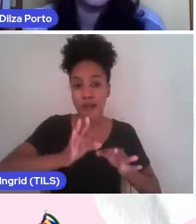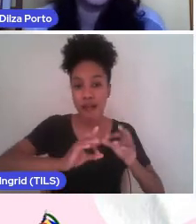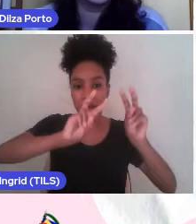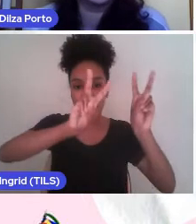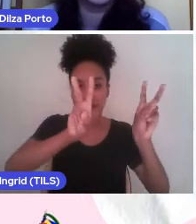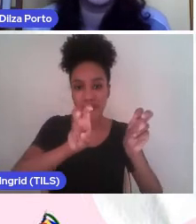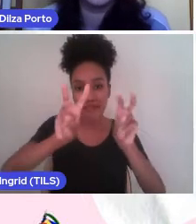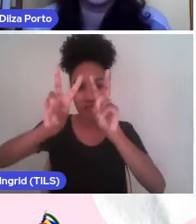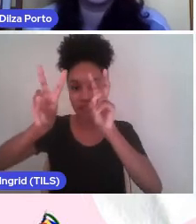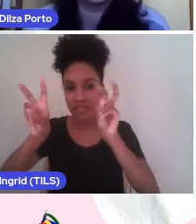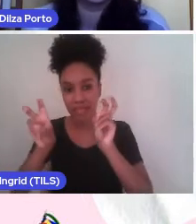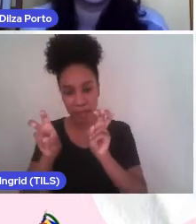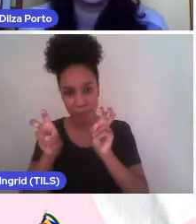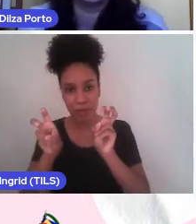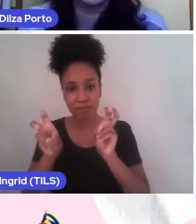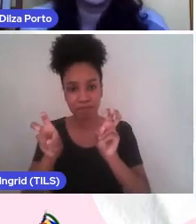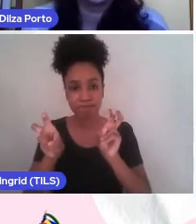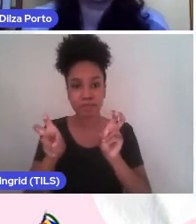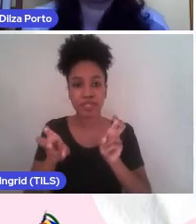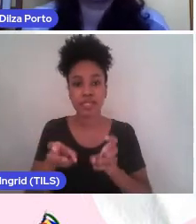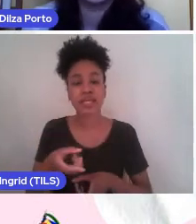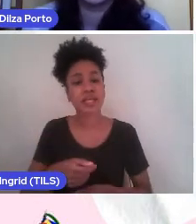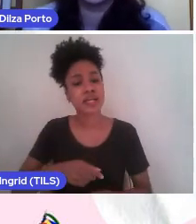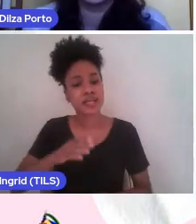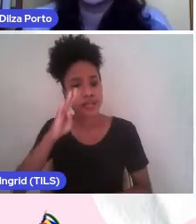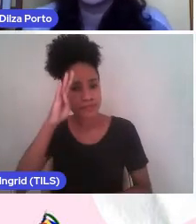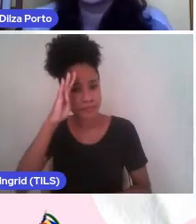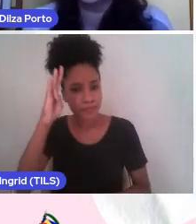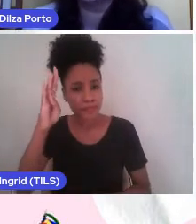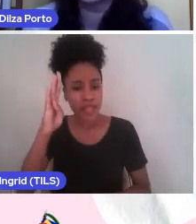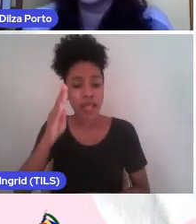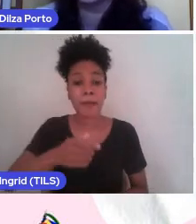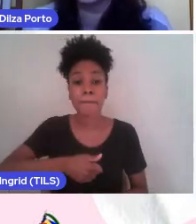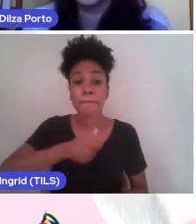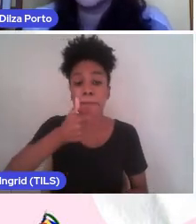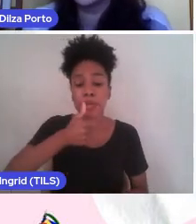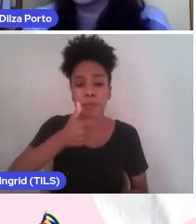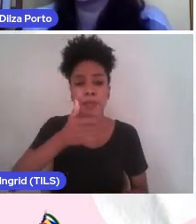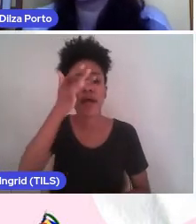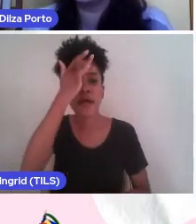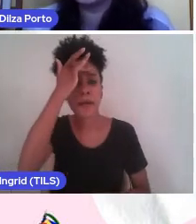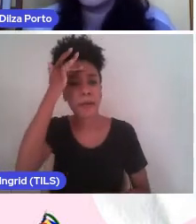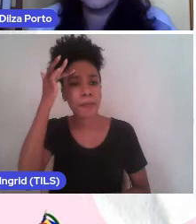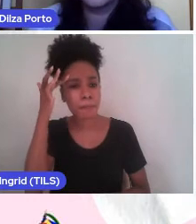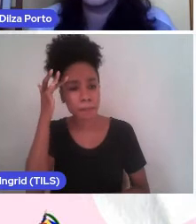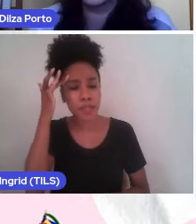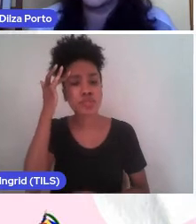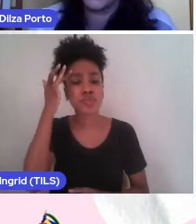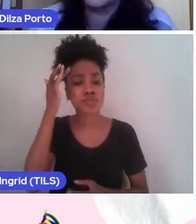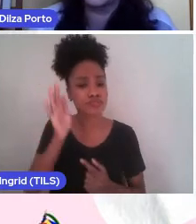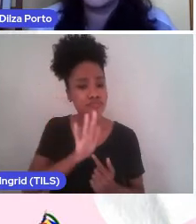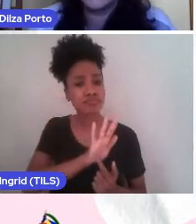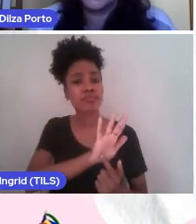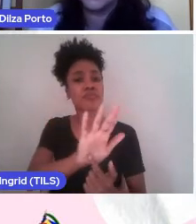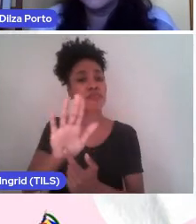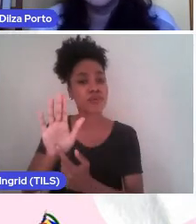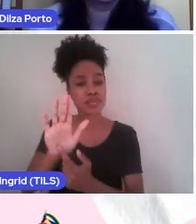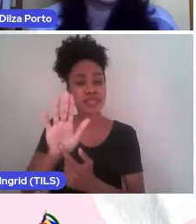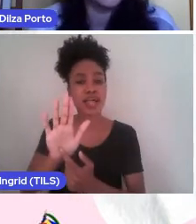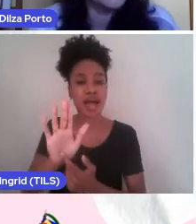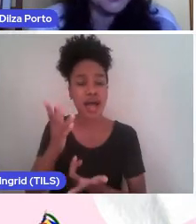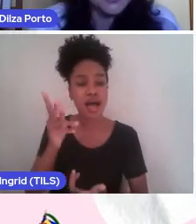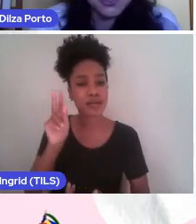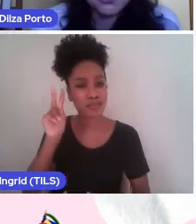nesse sentido, priorizamos inicialmente os sujeitos. Quem são os sujeitos invisibilizados na história do Brasil?